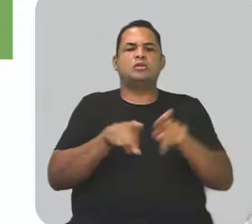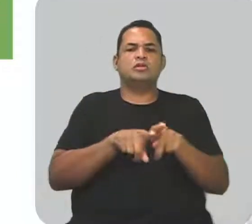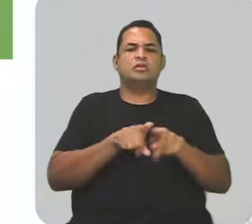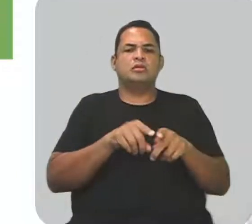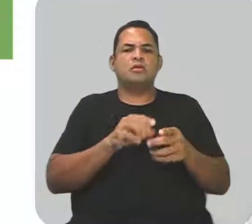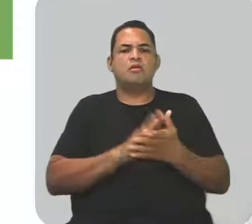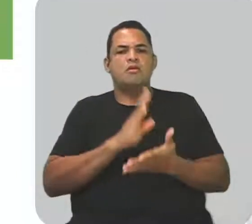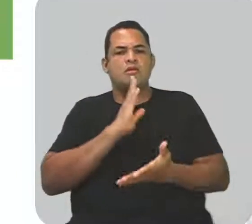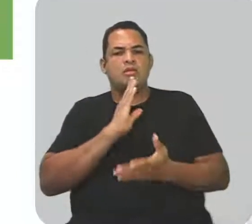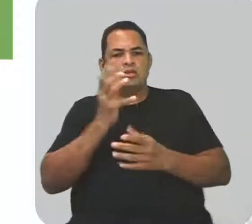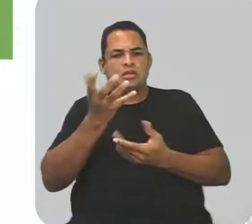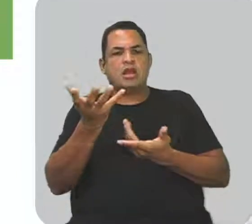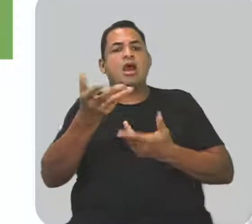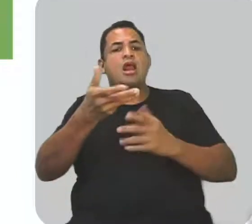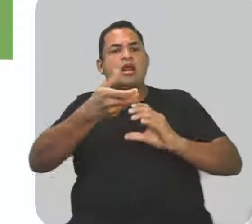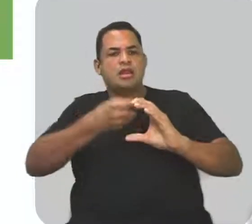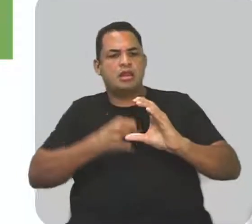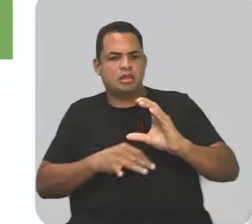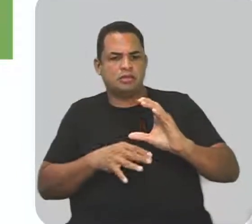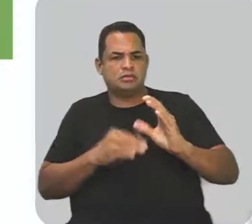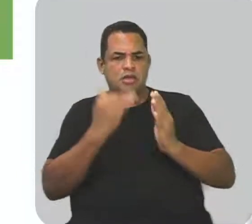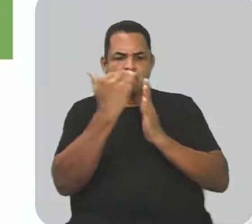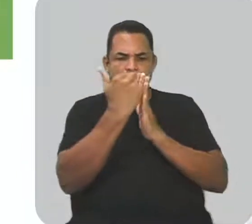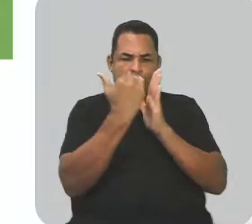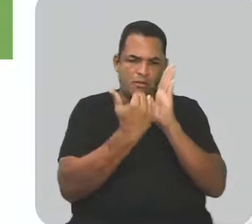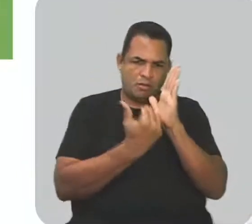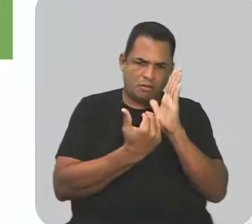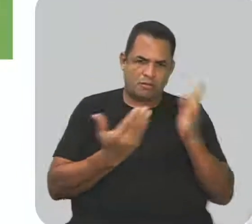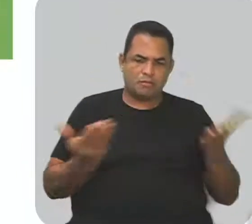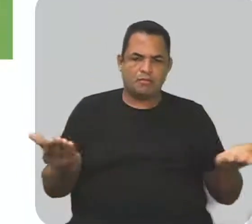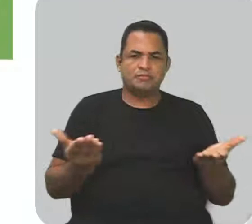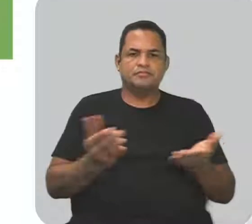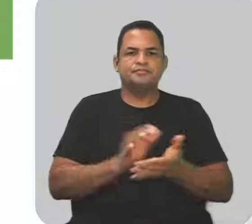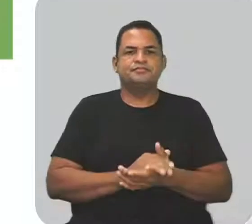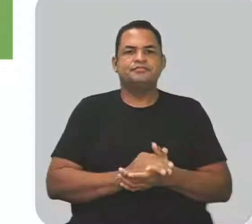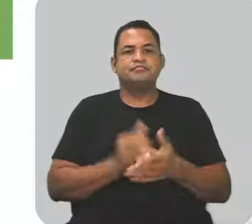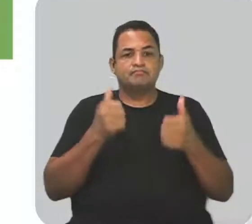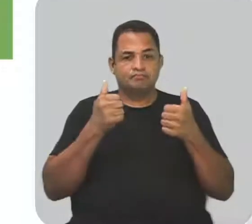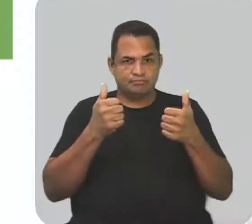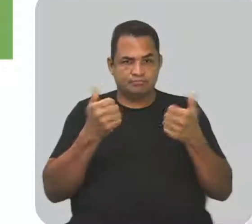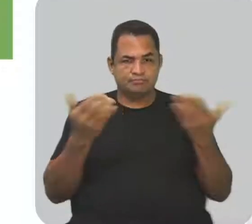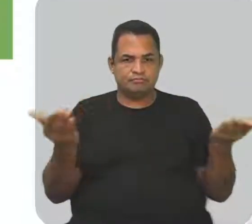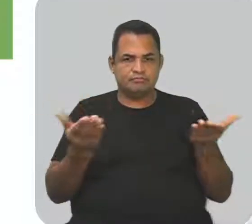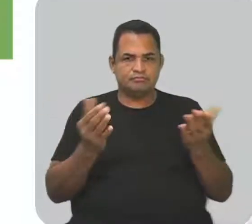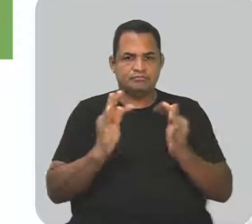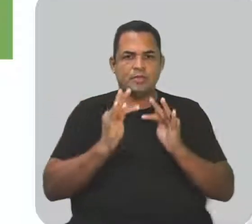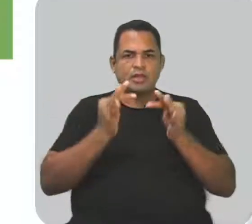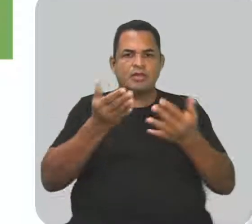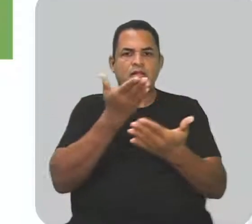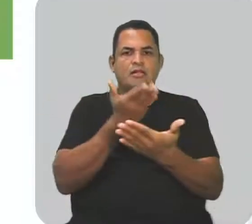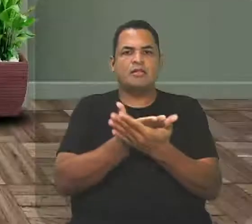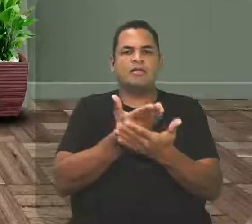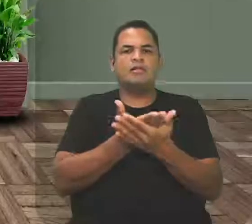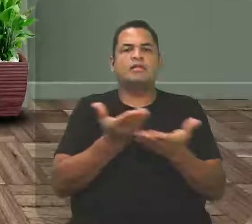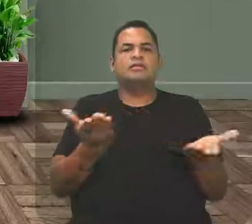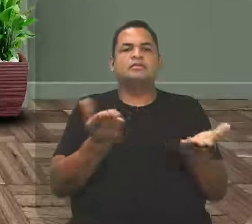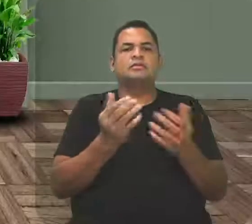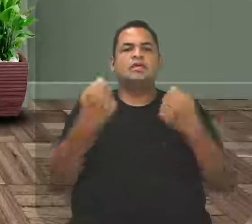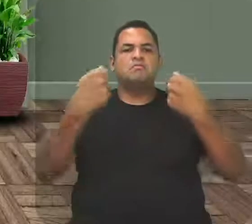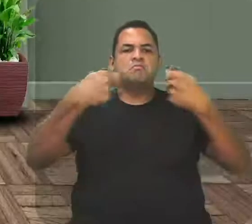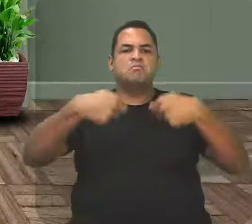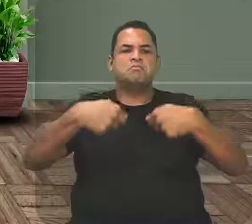Reconhecendo as características composicionais. Beleza? Então, olha só. Ao final dessa aula, aluno. A